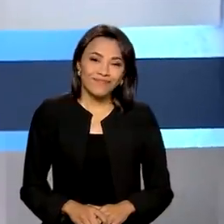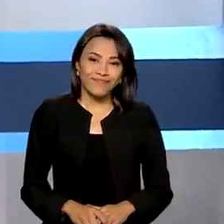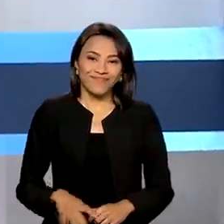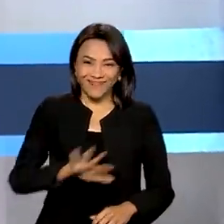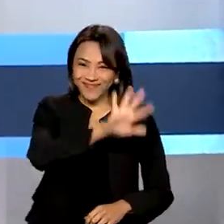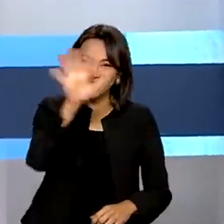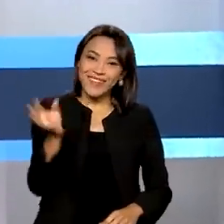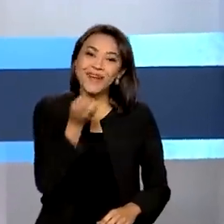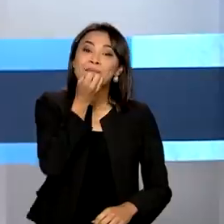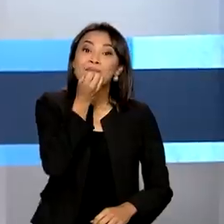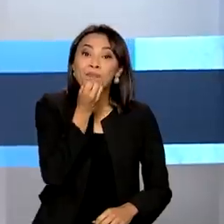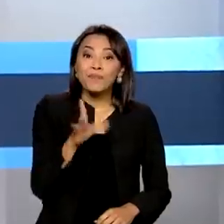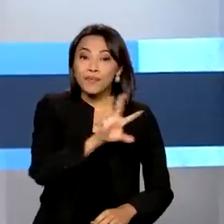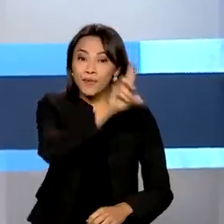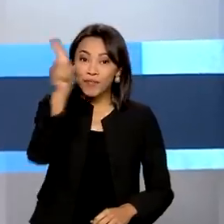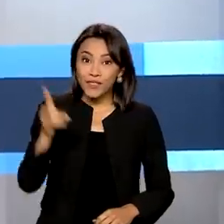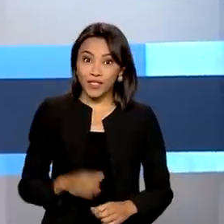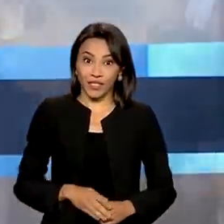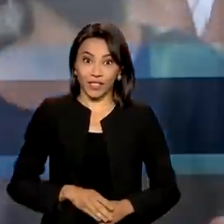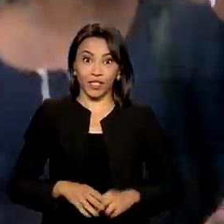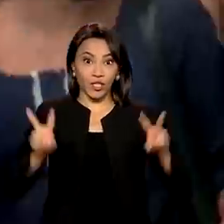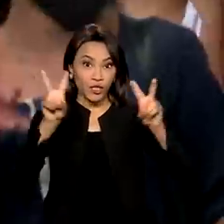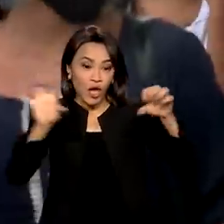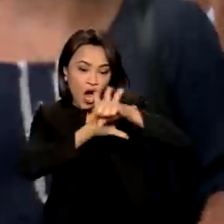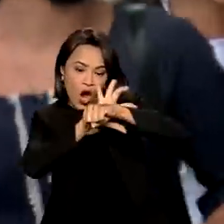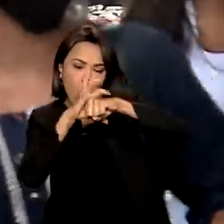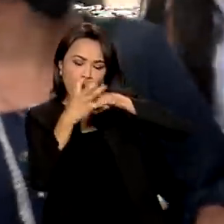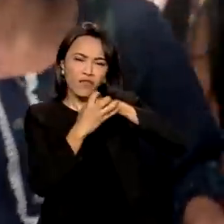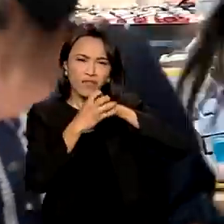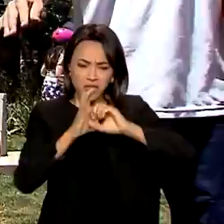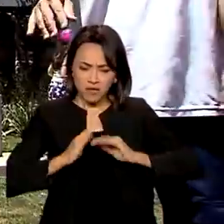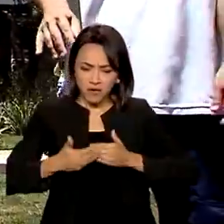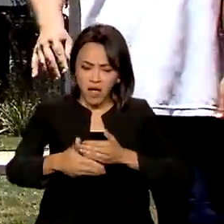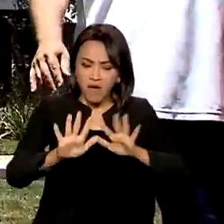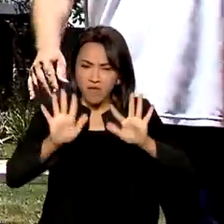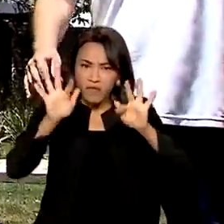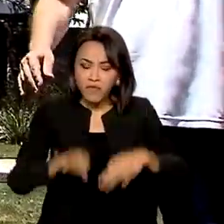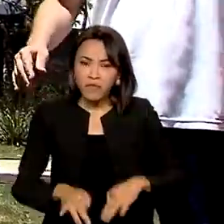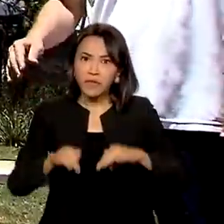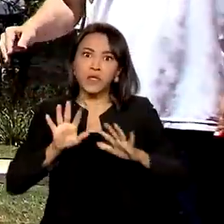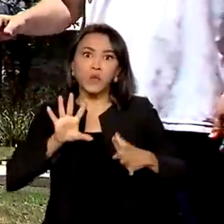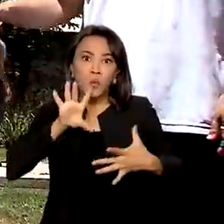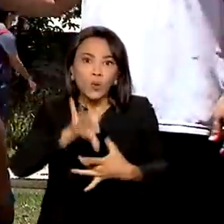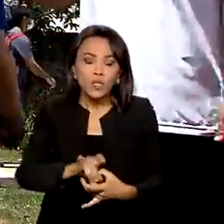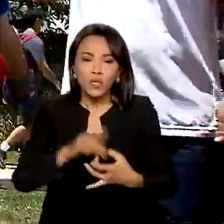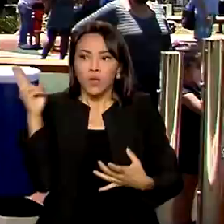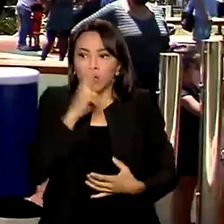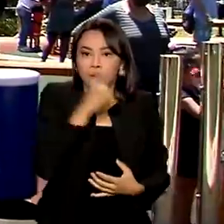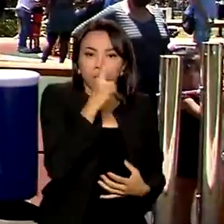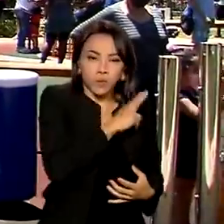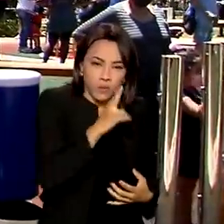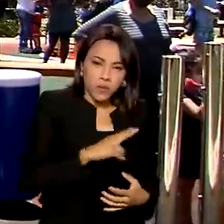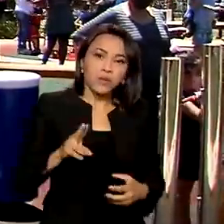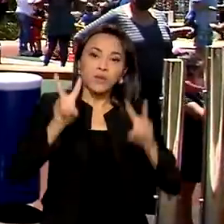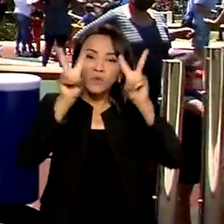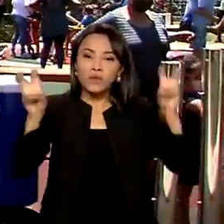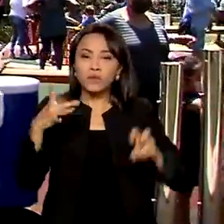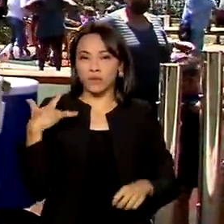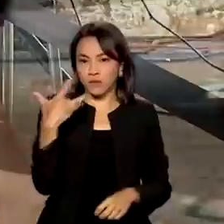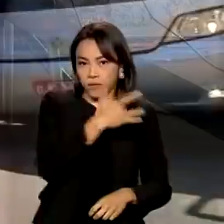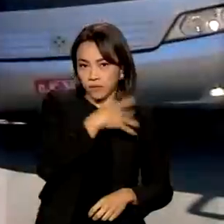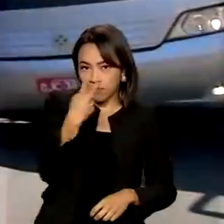Olá, bom dia. Covid-19. Chega ao fim o estado de emergência em saúde pública aqui no Brasil.